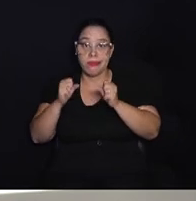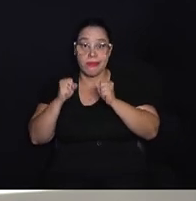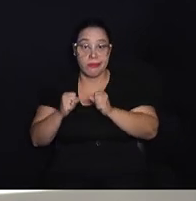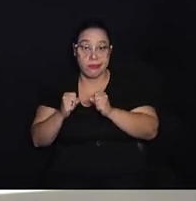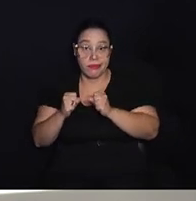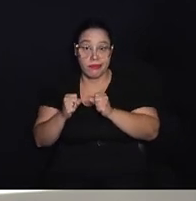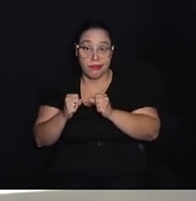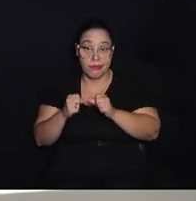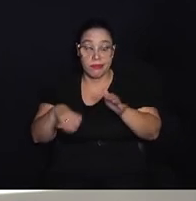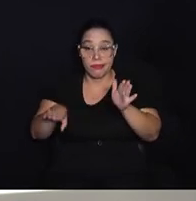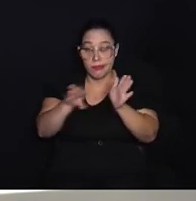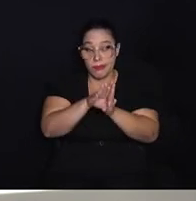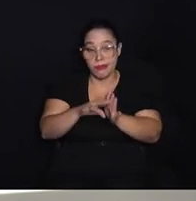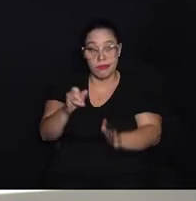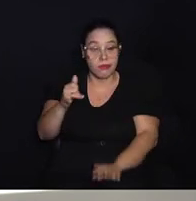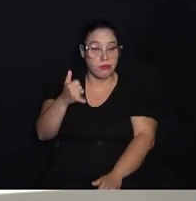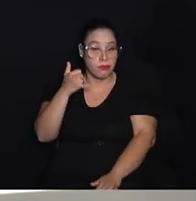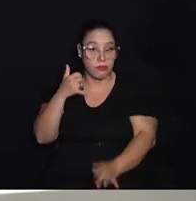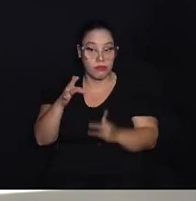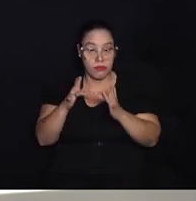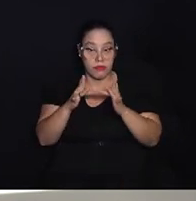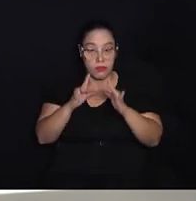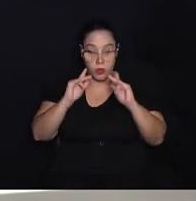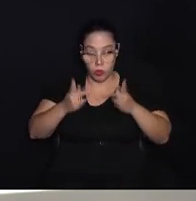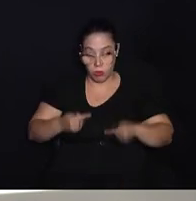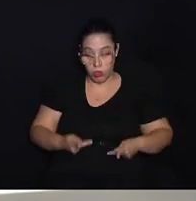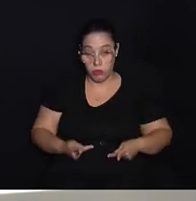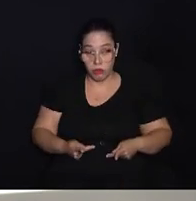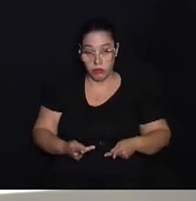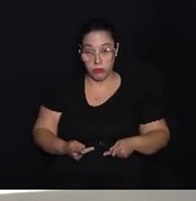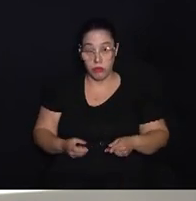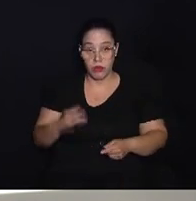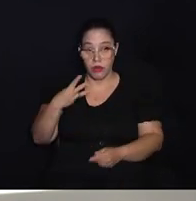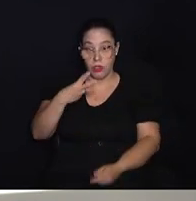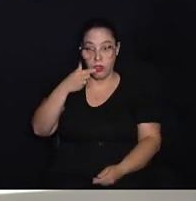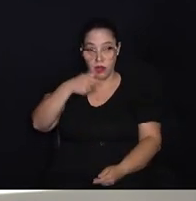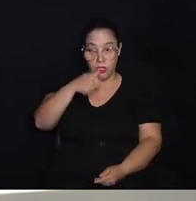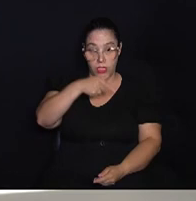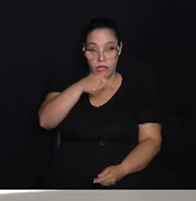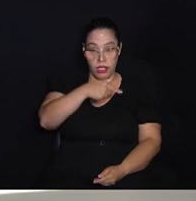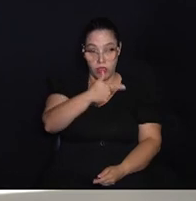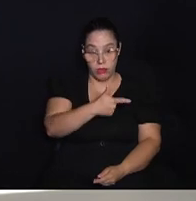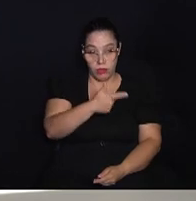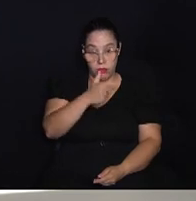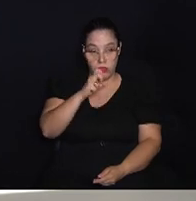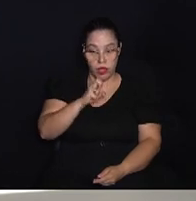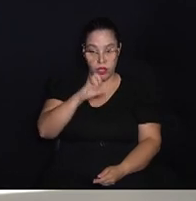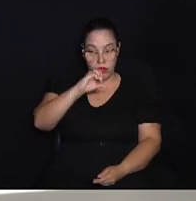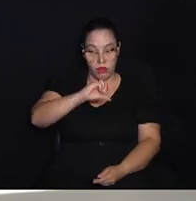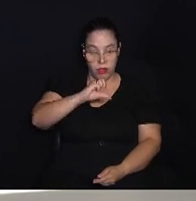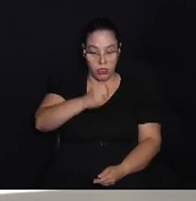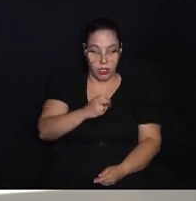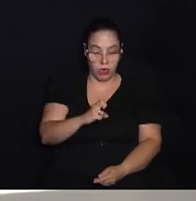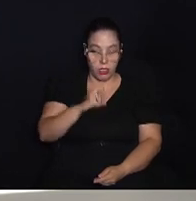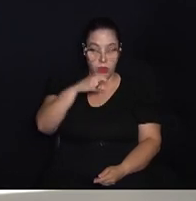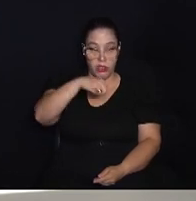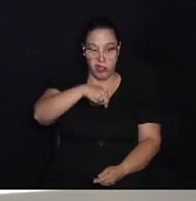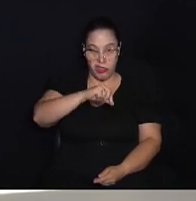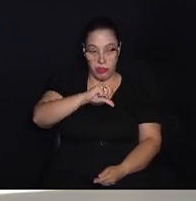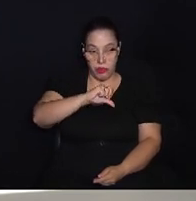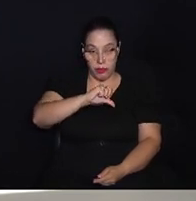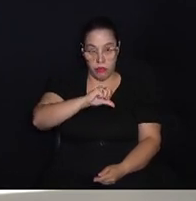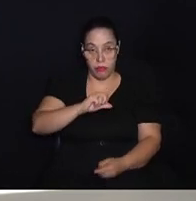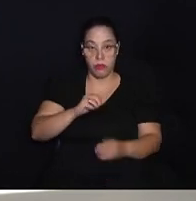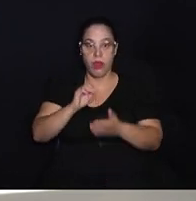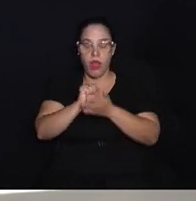basta entrar em contato com a humanização, pelo 3772-5959. A gente lembra que essa